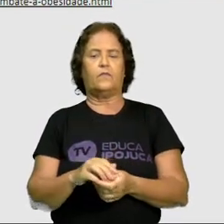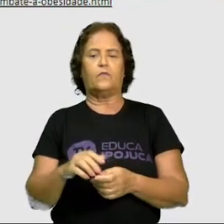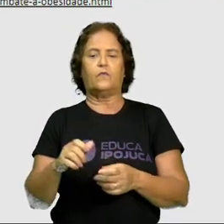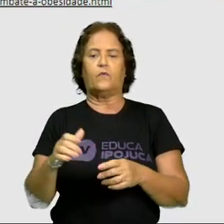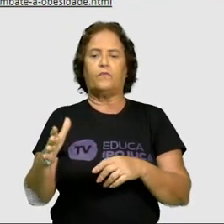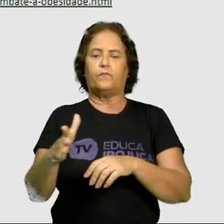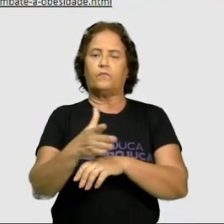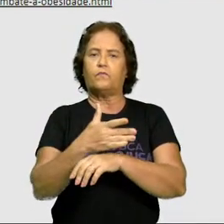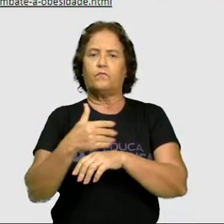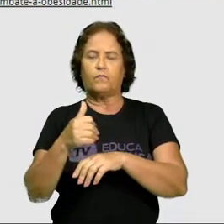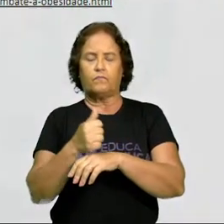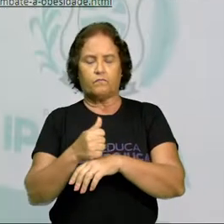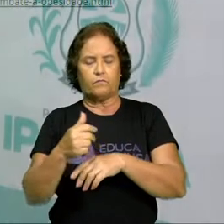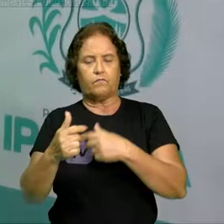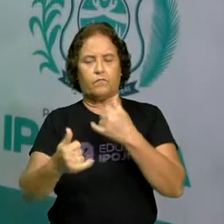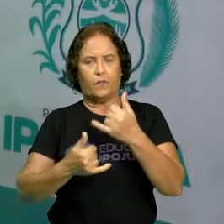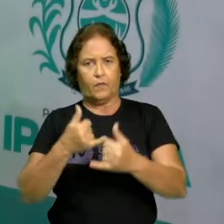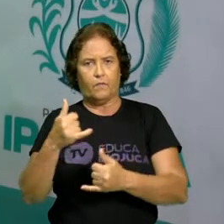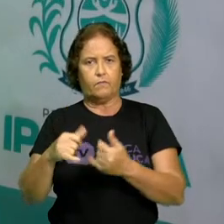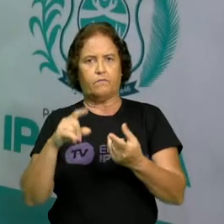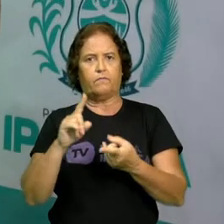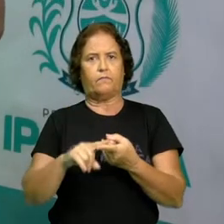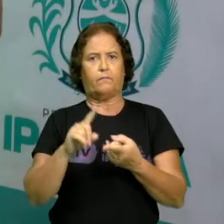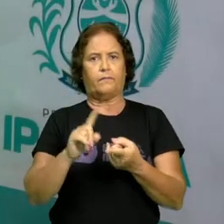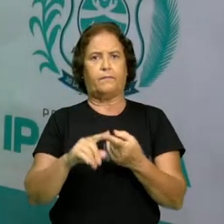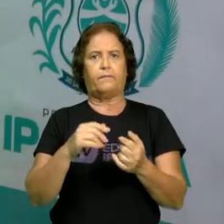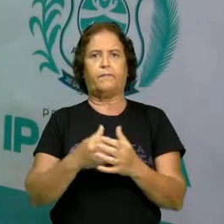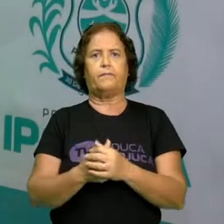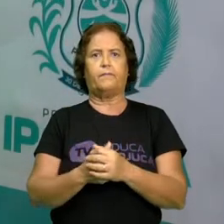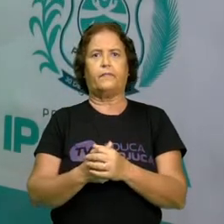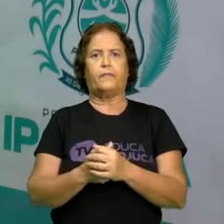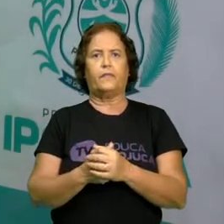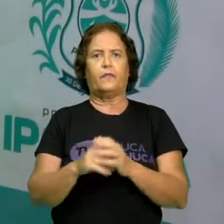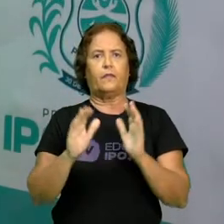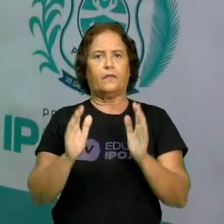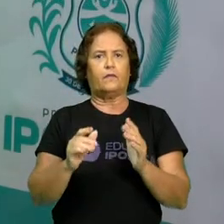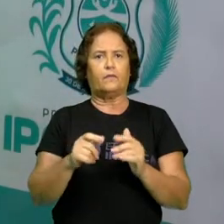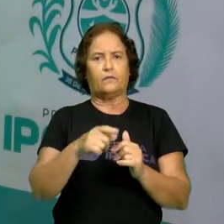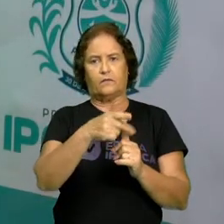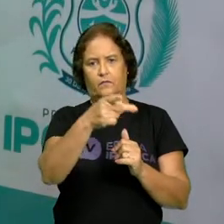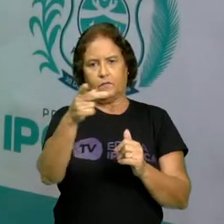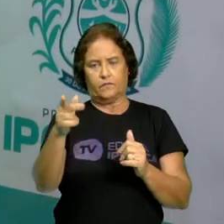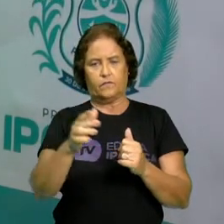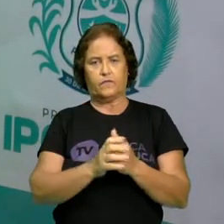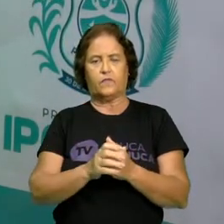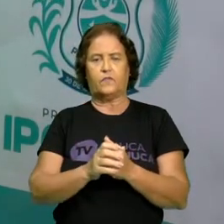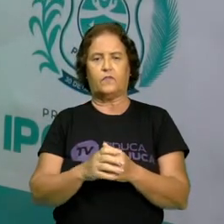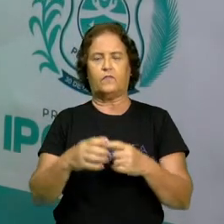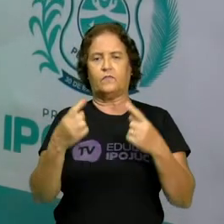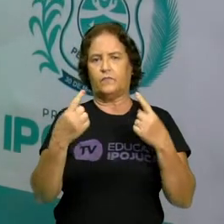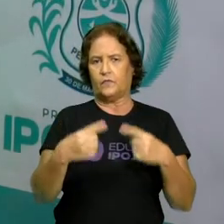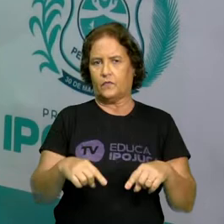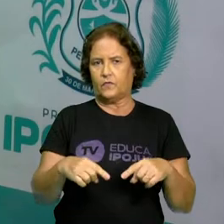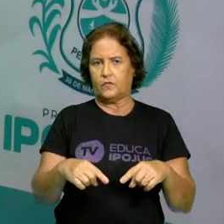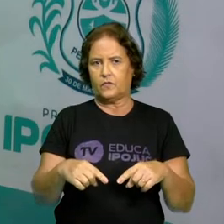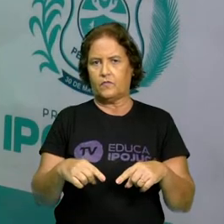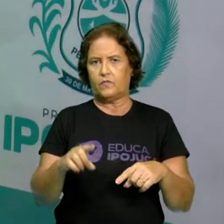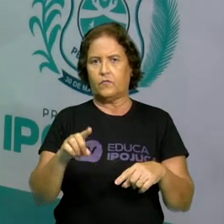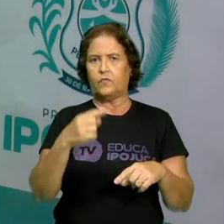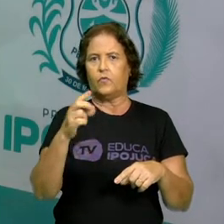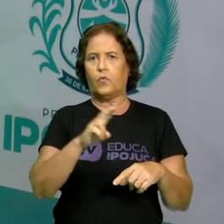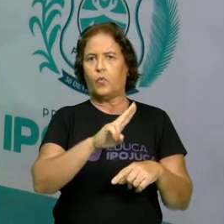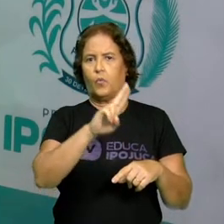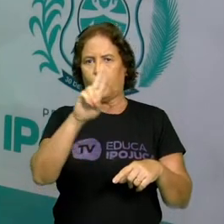um parque de brinquedos também. E agora é a sua vez. No nosso desafio, após colocar o seu